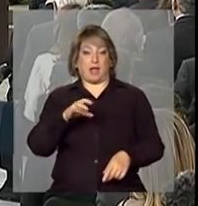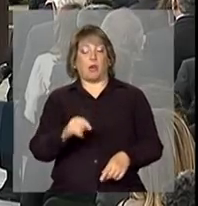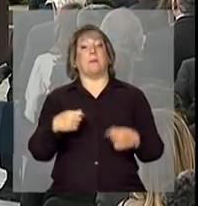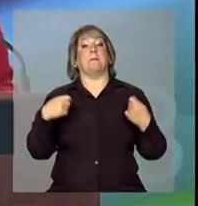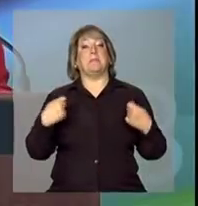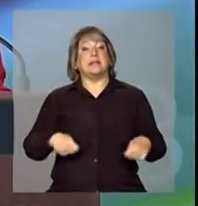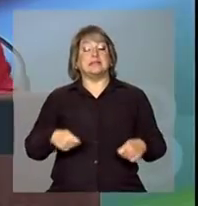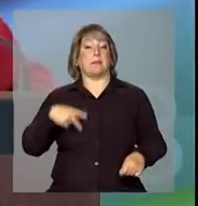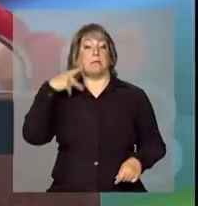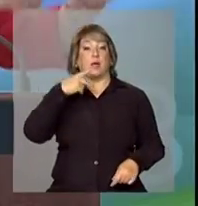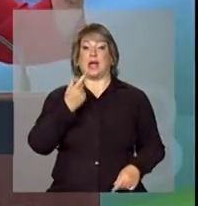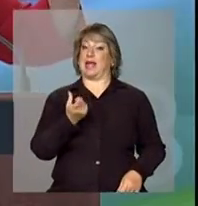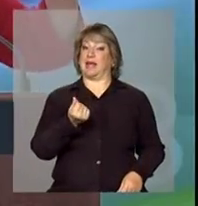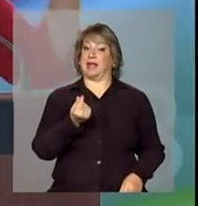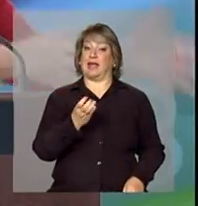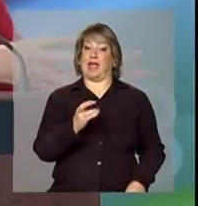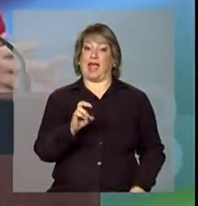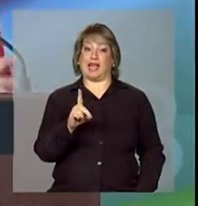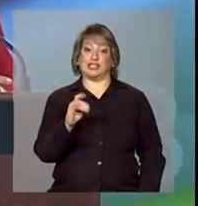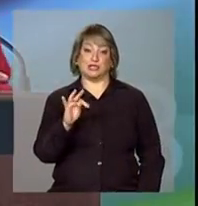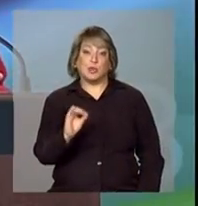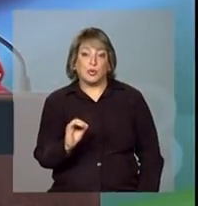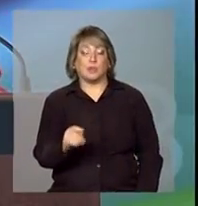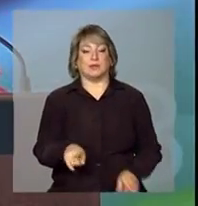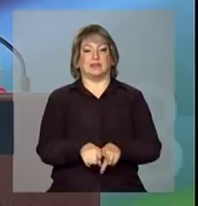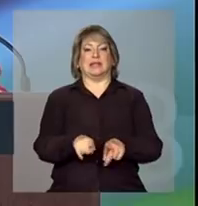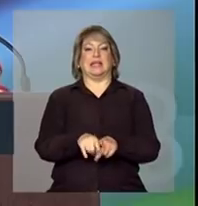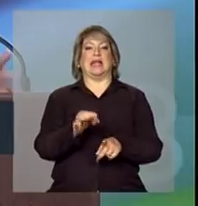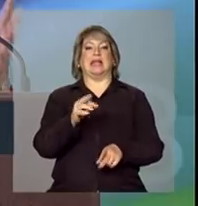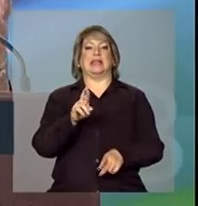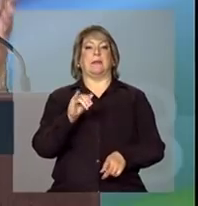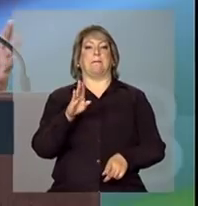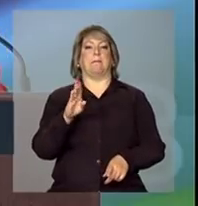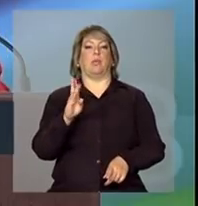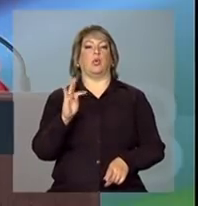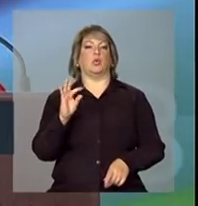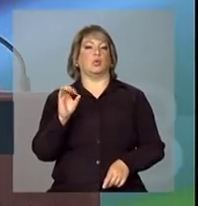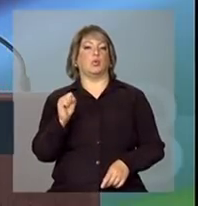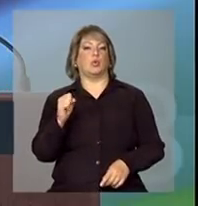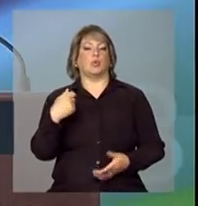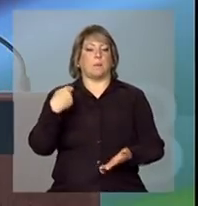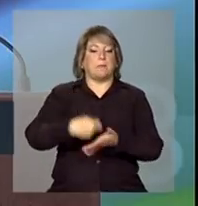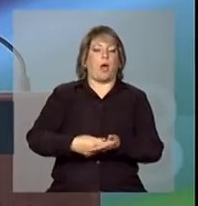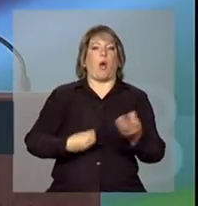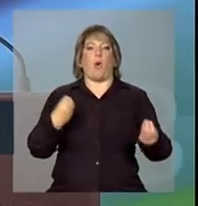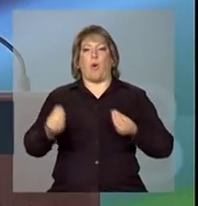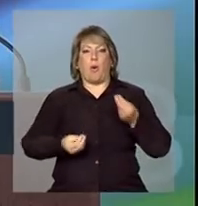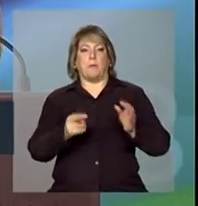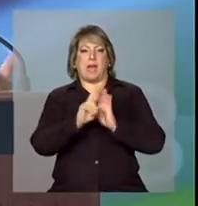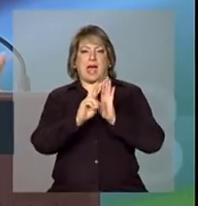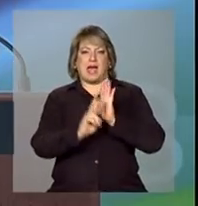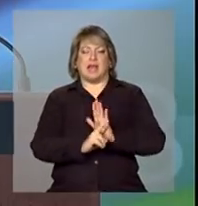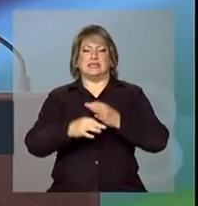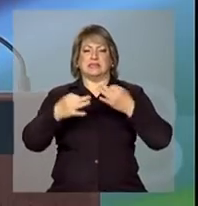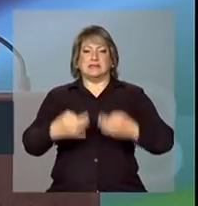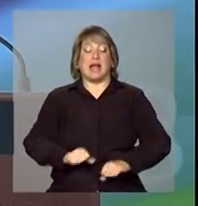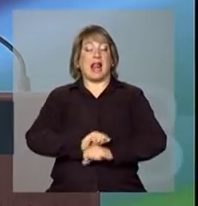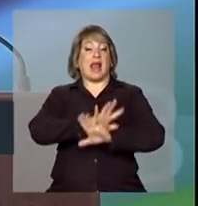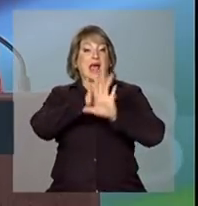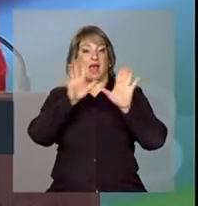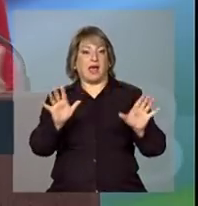de crédito, precisam de uma política tributária, precisa que nós tenhamos claro